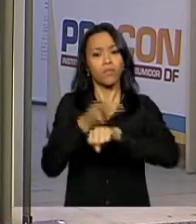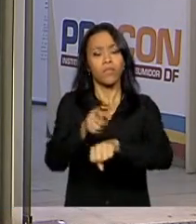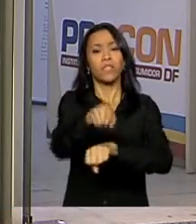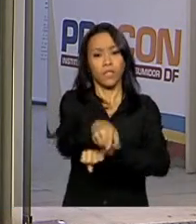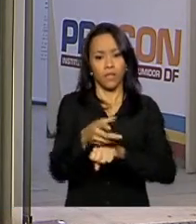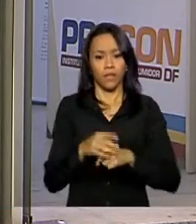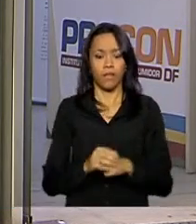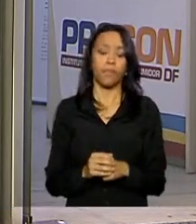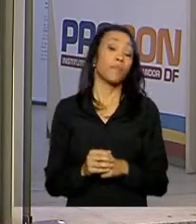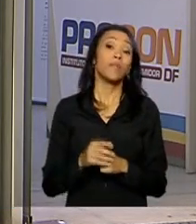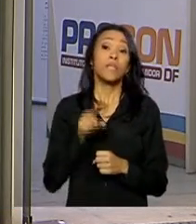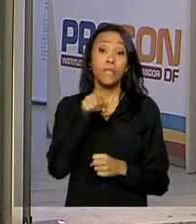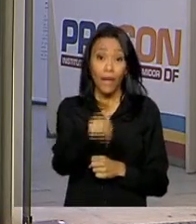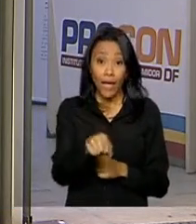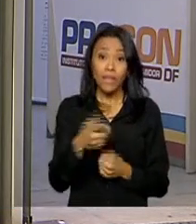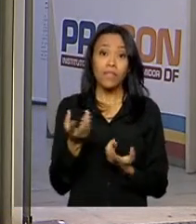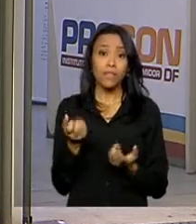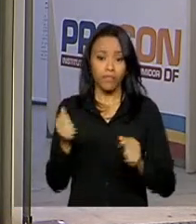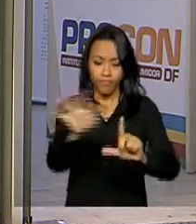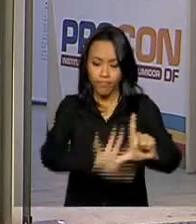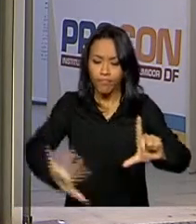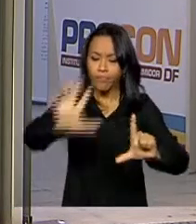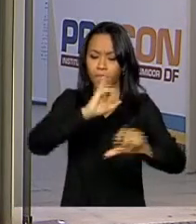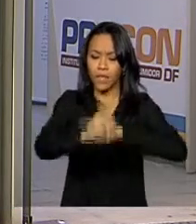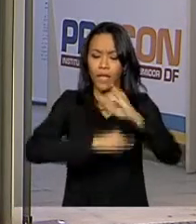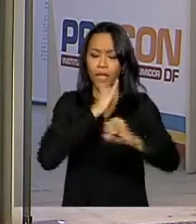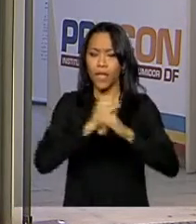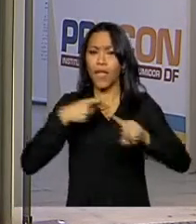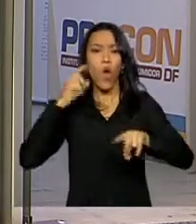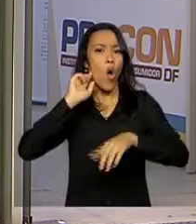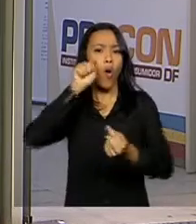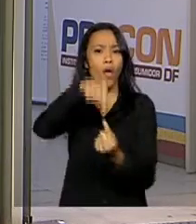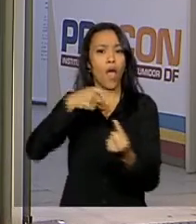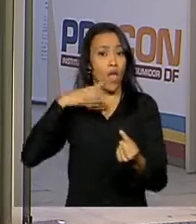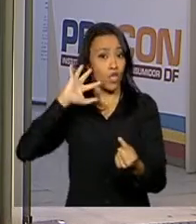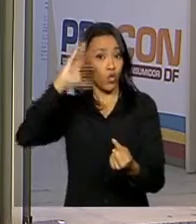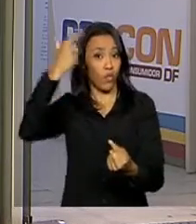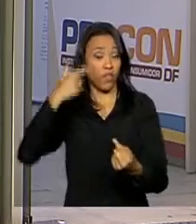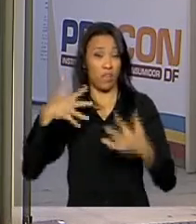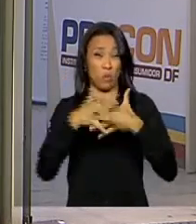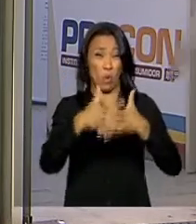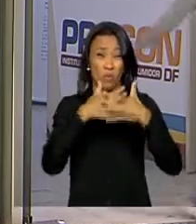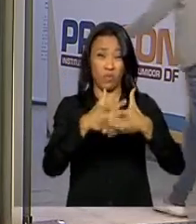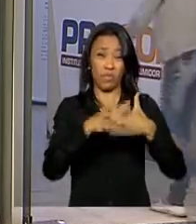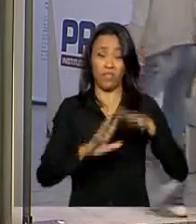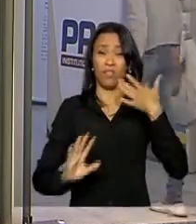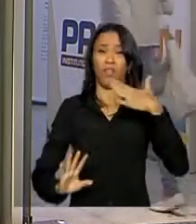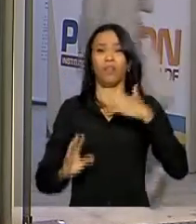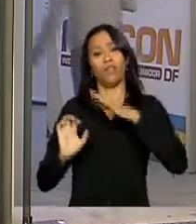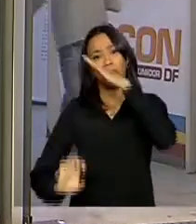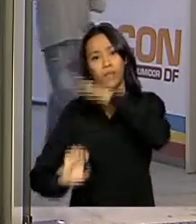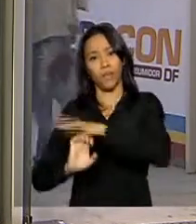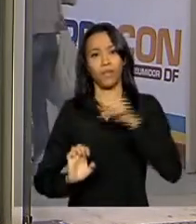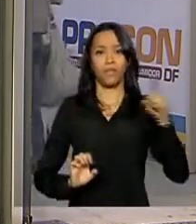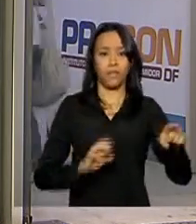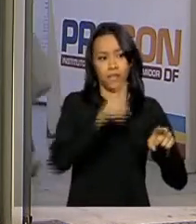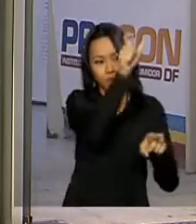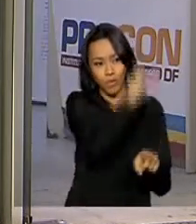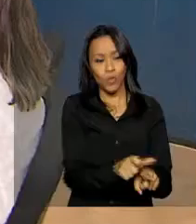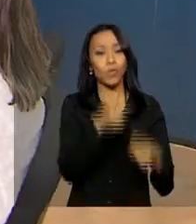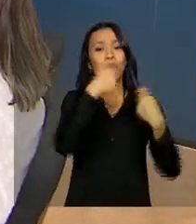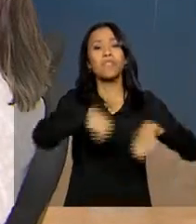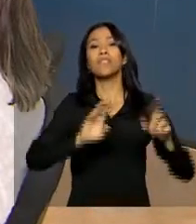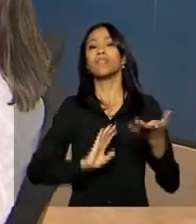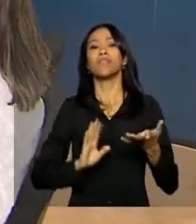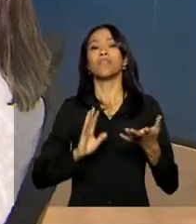.br. A ferramenta permite solucionar conflitos entre empresas e consumidores sem a necessidade da pessoa sair de